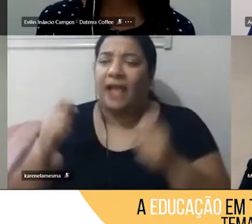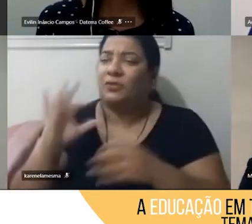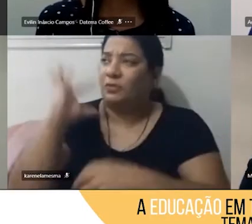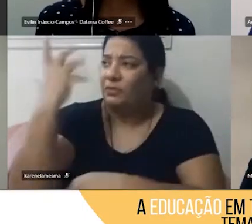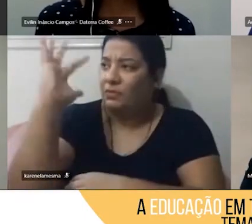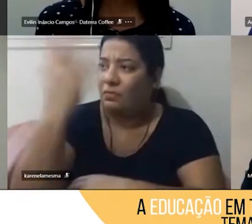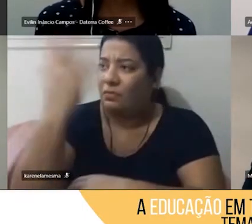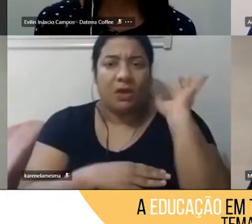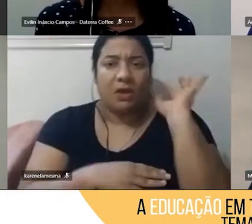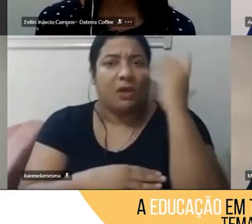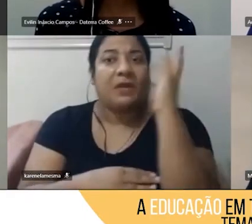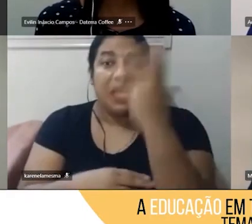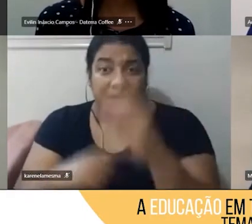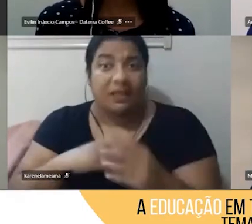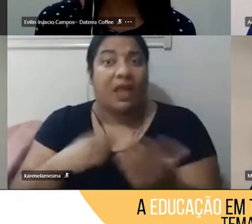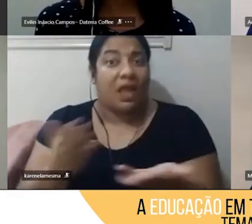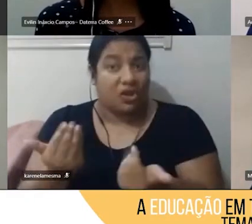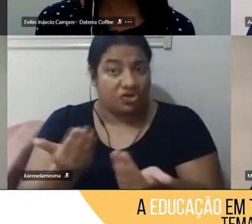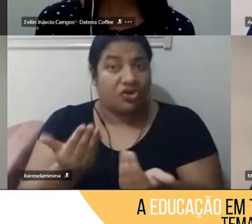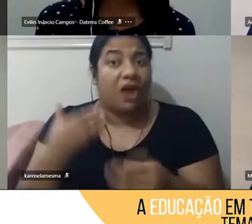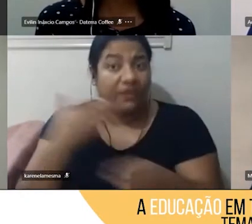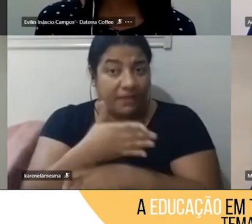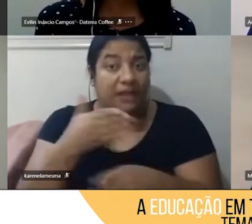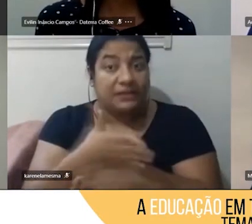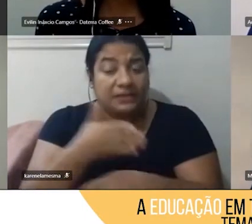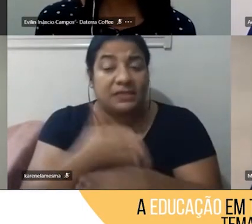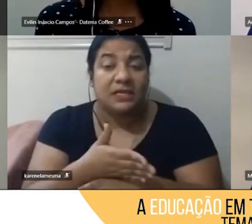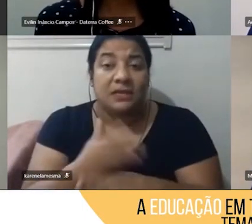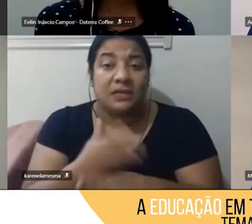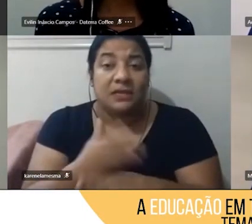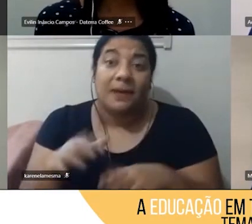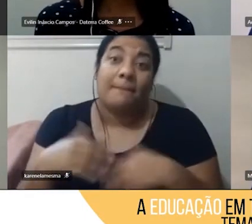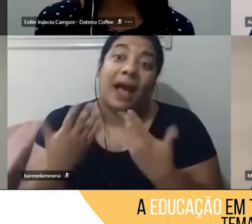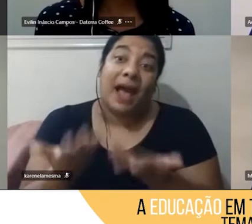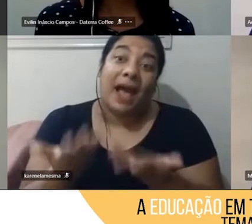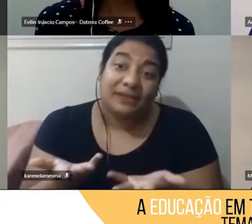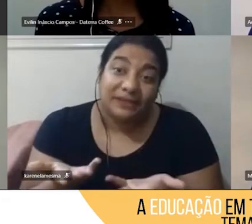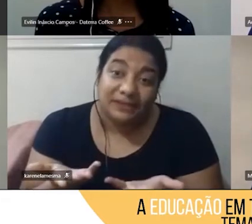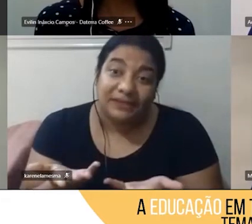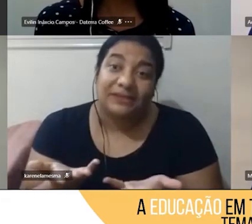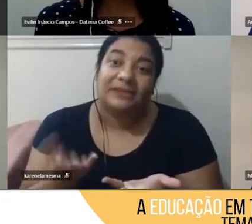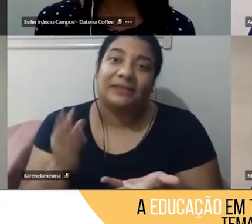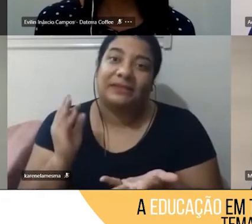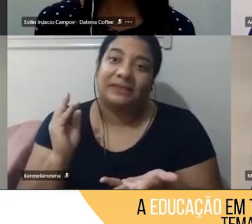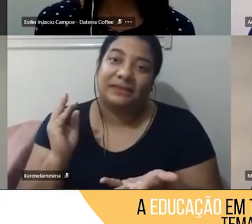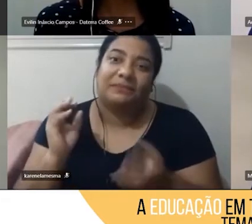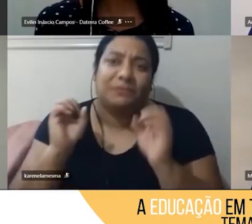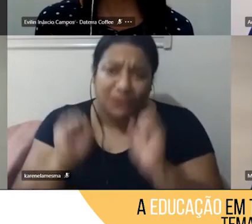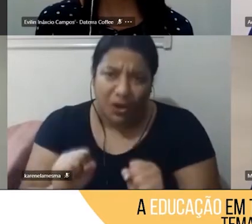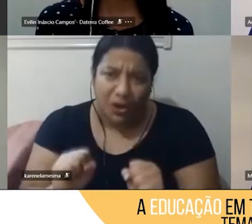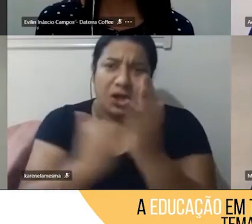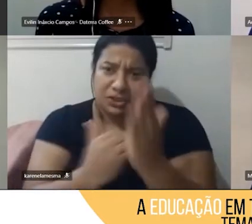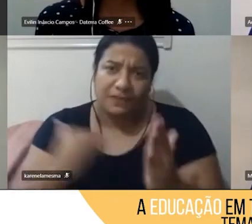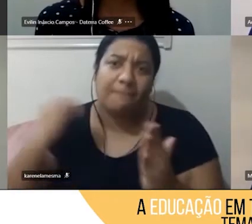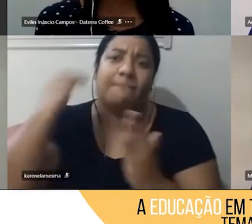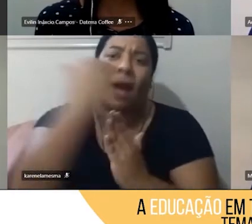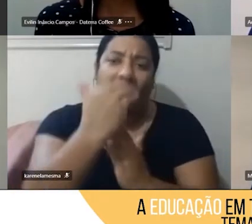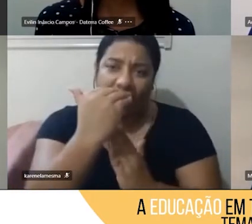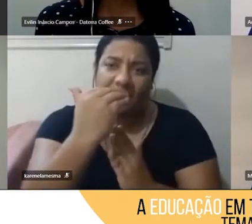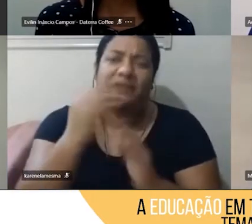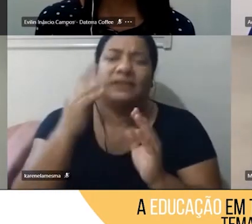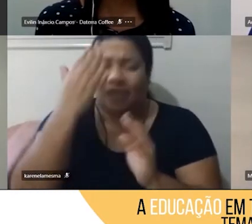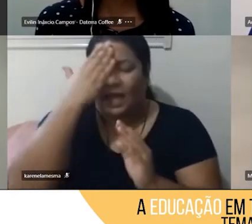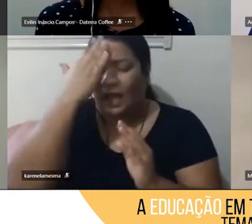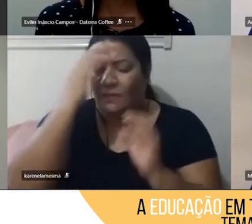participando, mas ainda assim, eles podem mais, a gente sabe que eles podem muito mais,